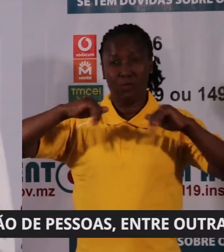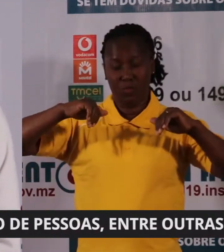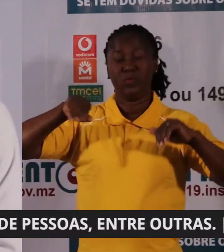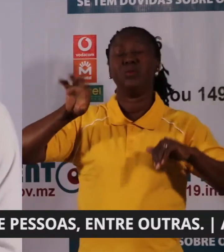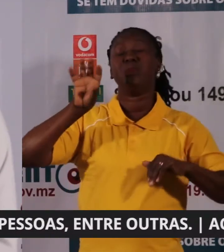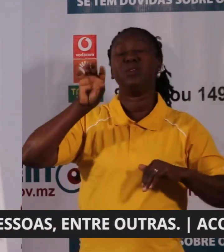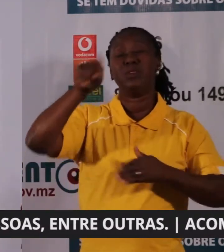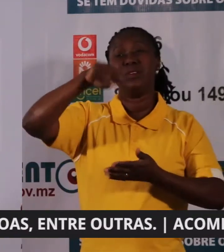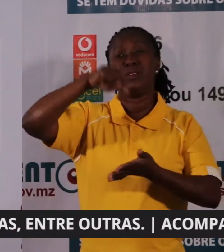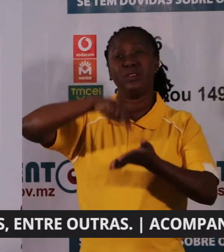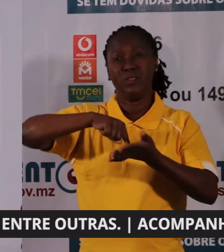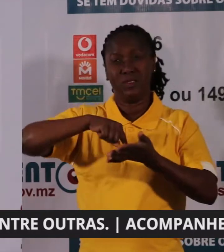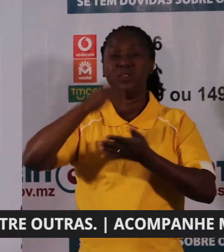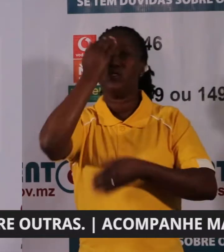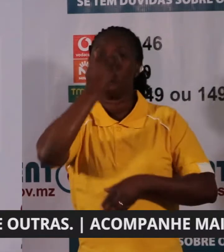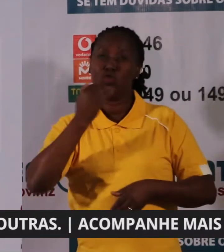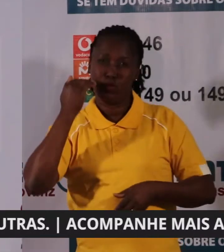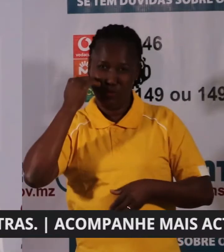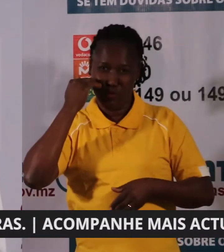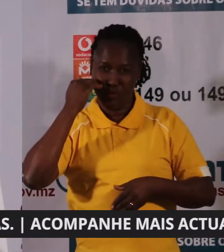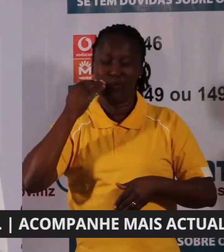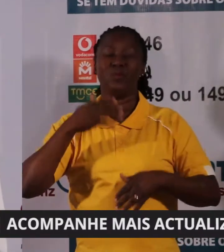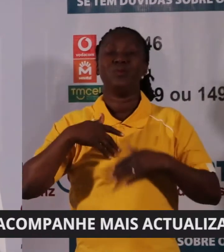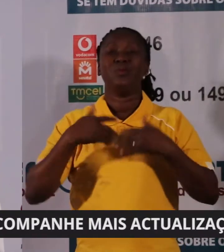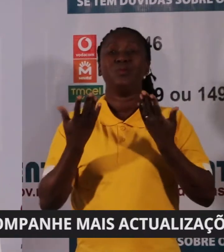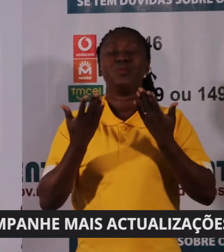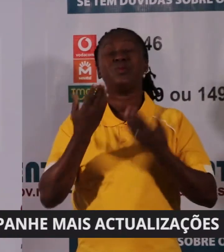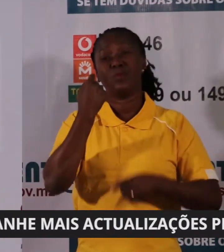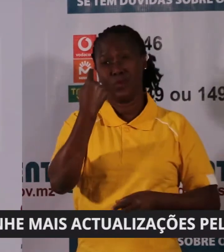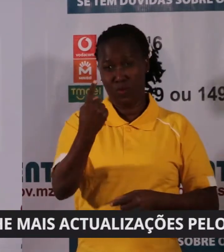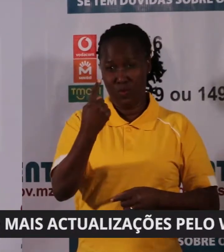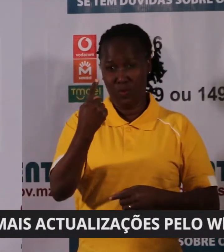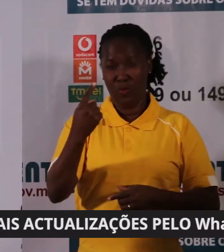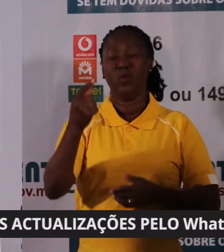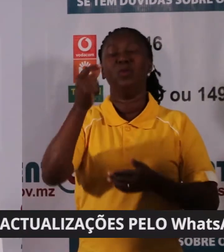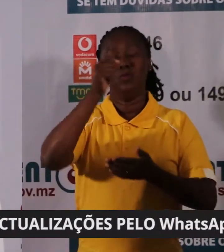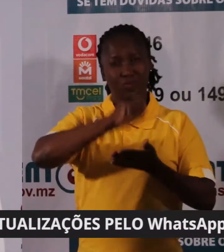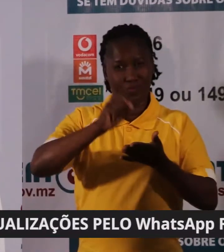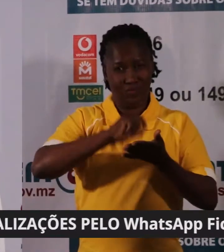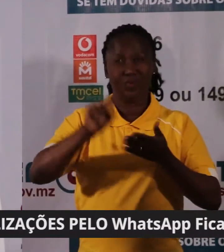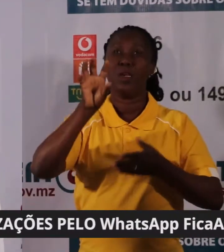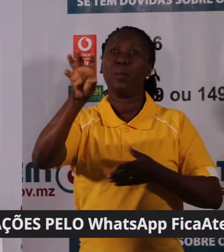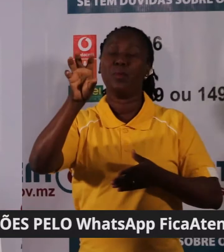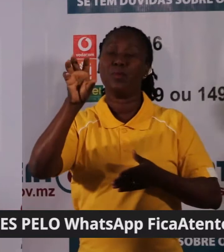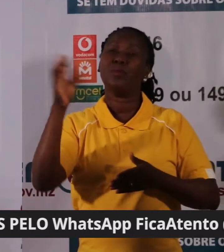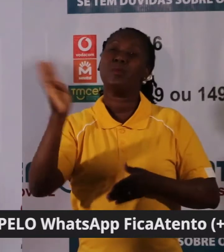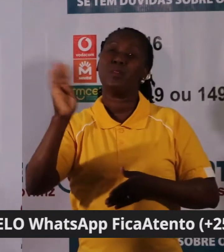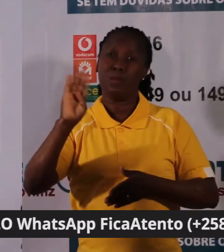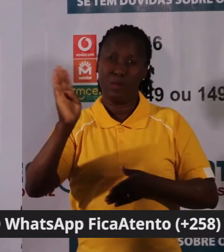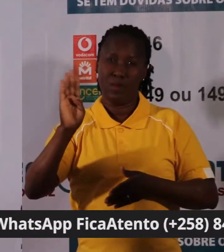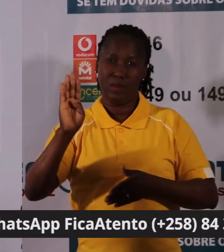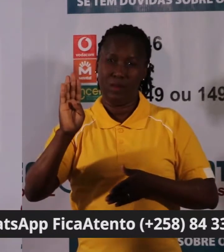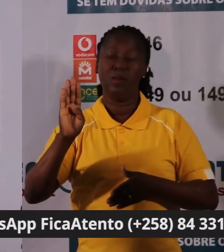na cidade de Ximônia. Um caso é registrado na província de Sofala, e aqui